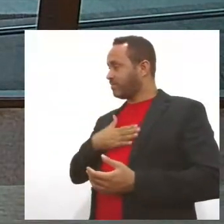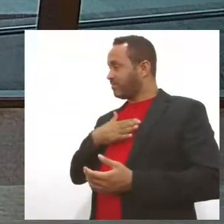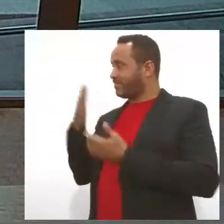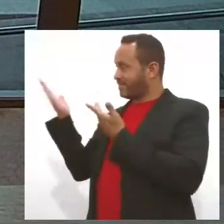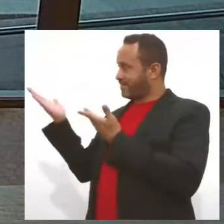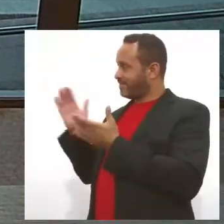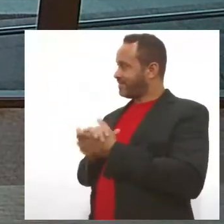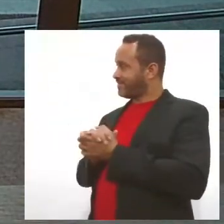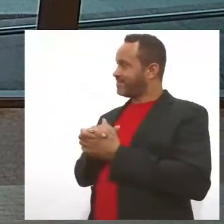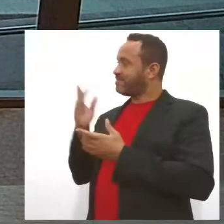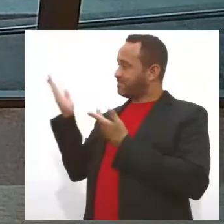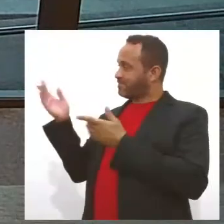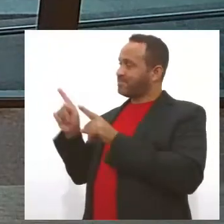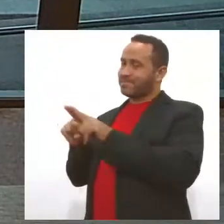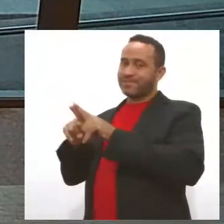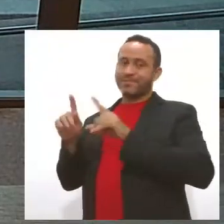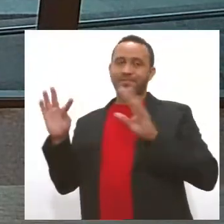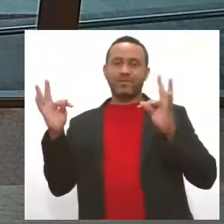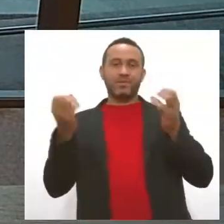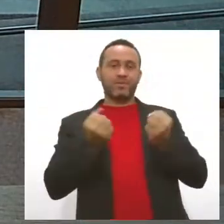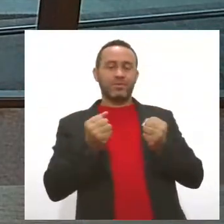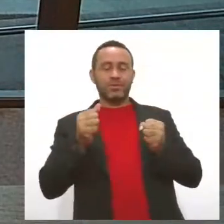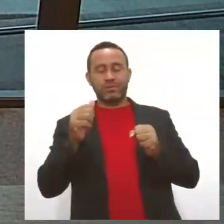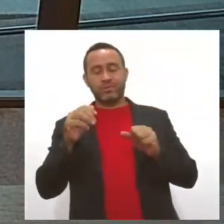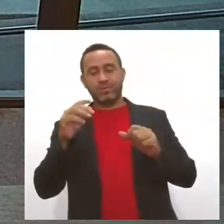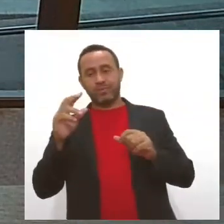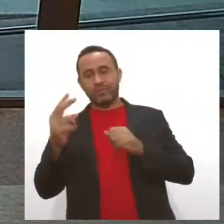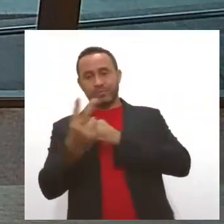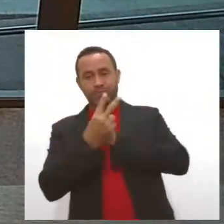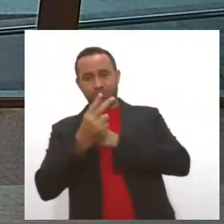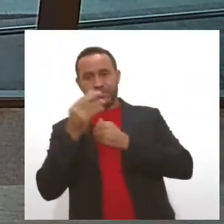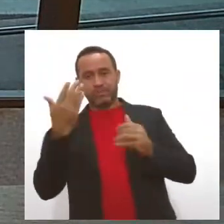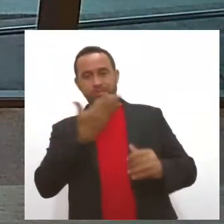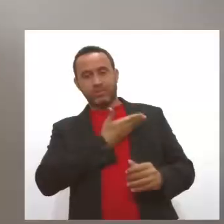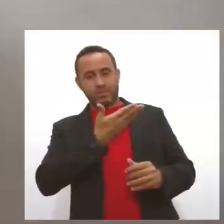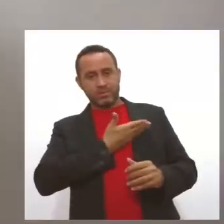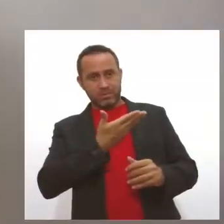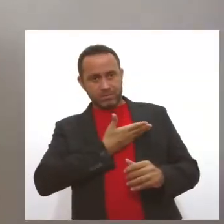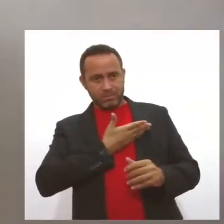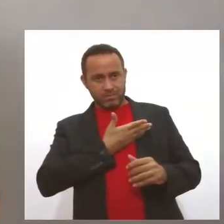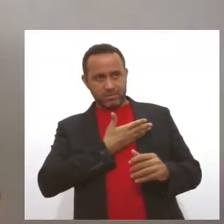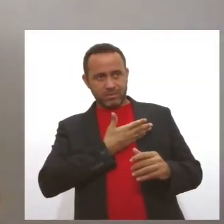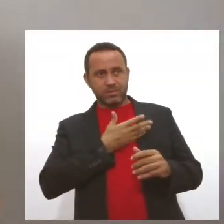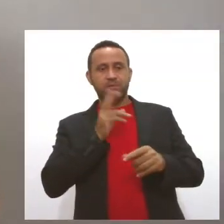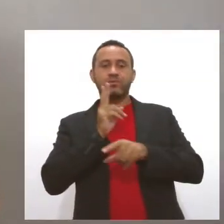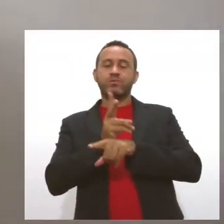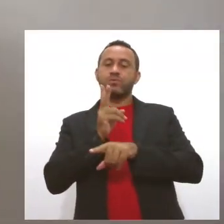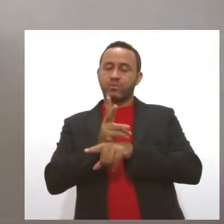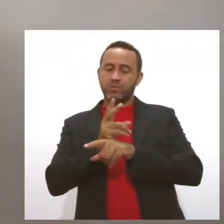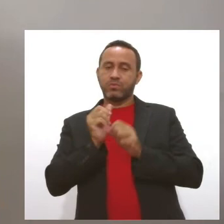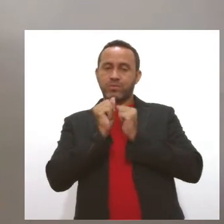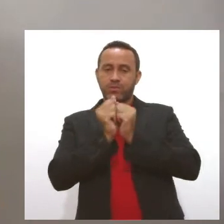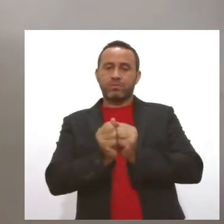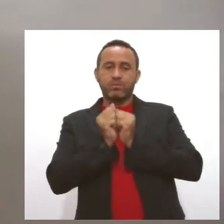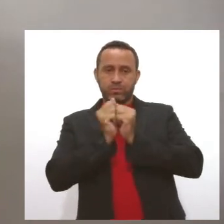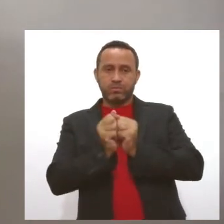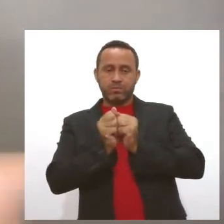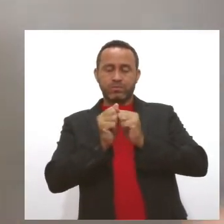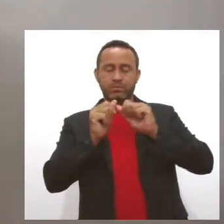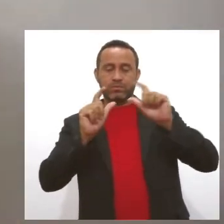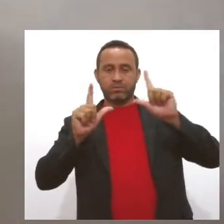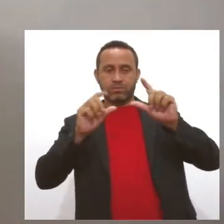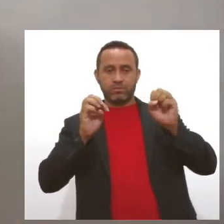Feliz Natal para todos os nossos telespectadores que, apesar desse ano tumultuado, continuaram aqui acompanhando a TV Alesi,